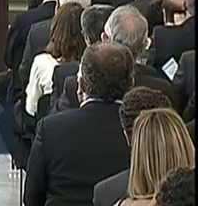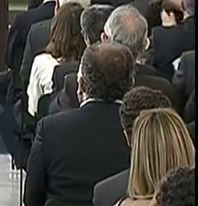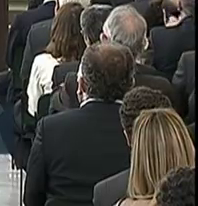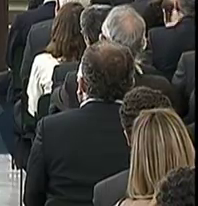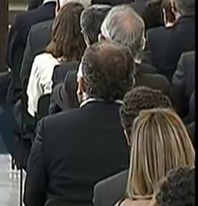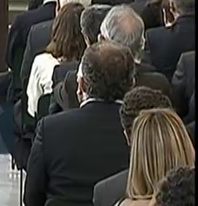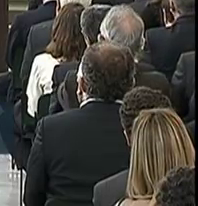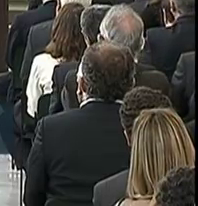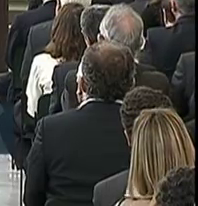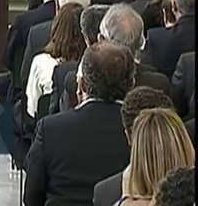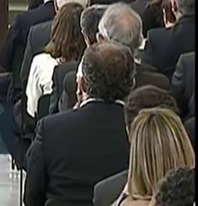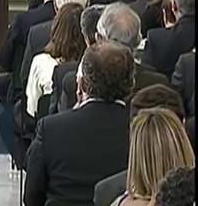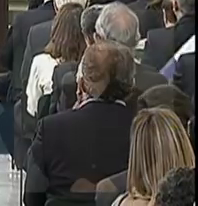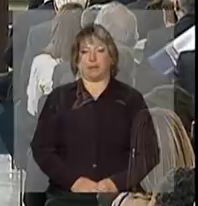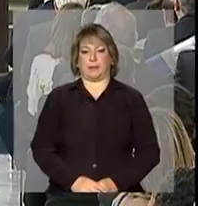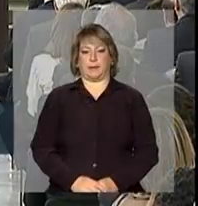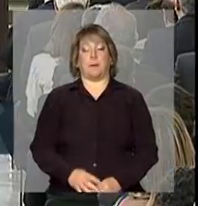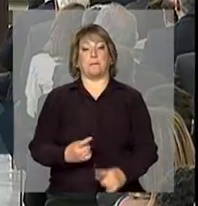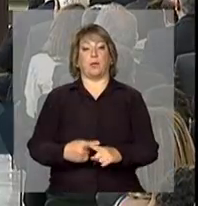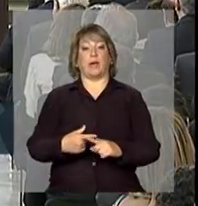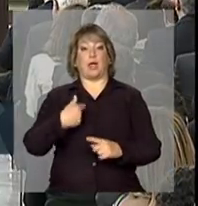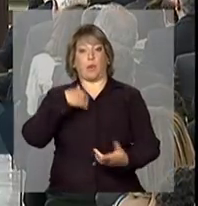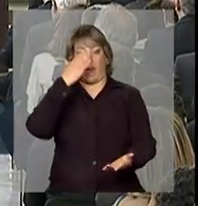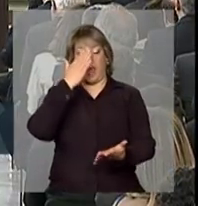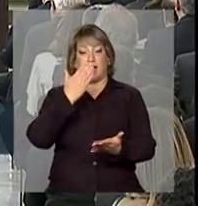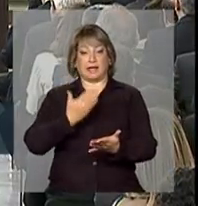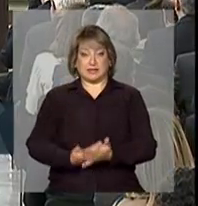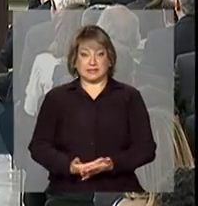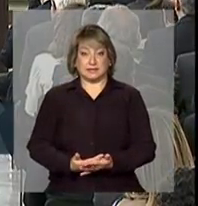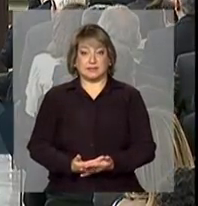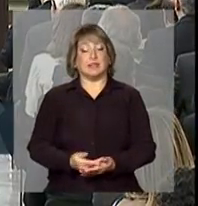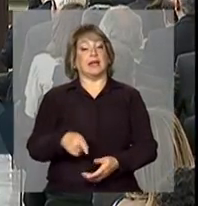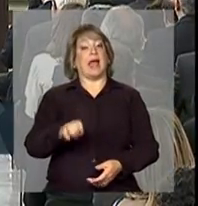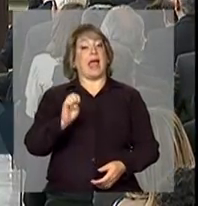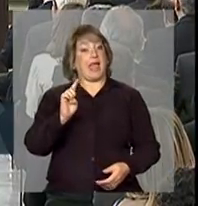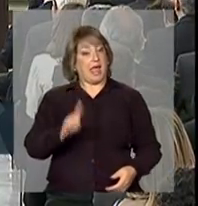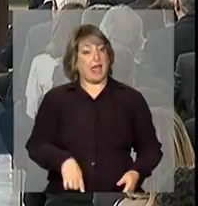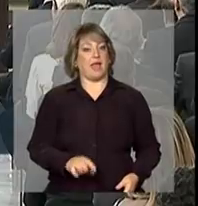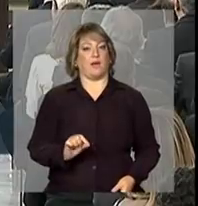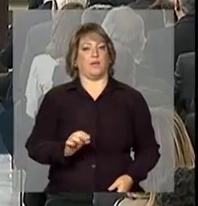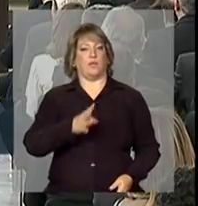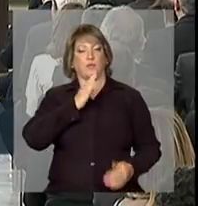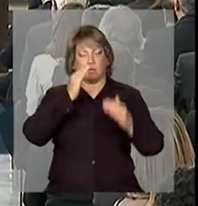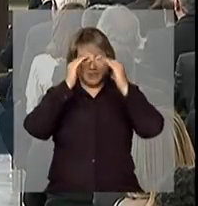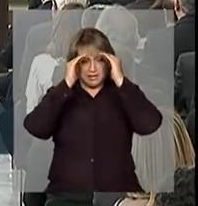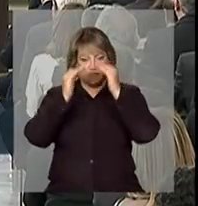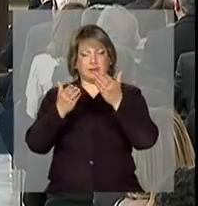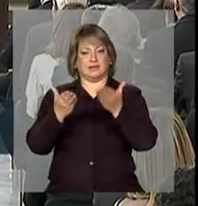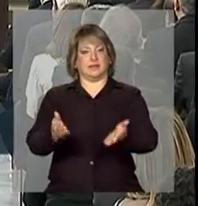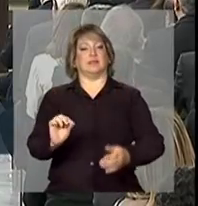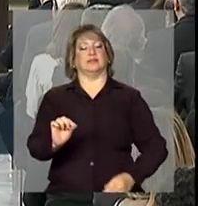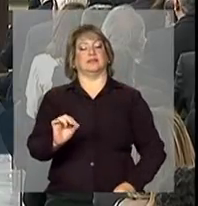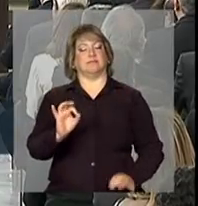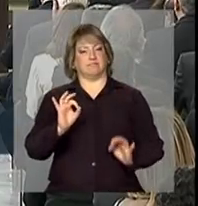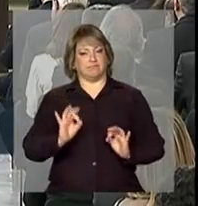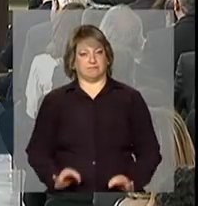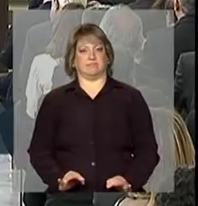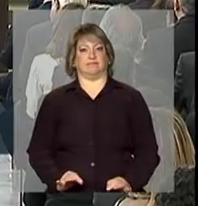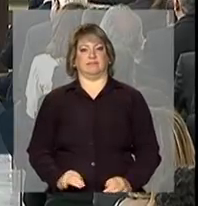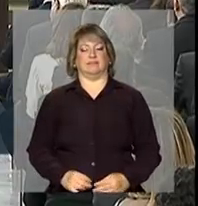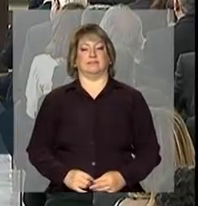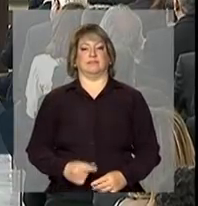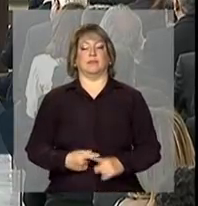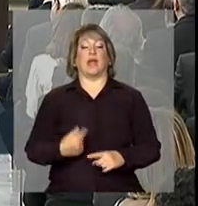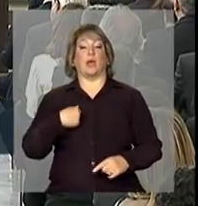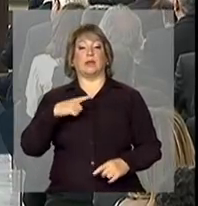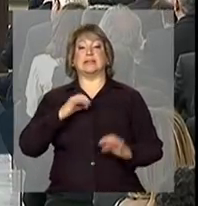porque eu acredito que é um reconhecimento de direito e eu tenho